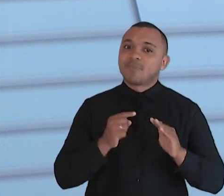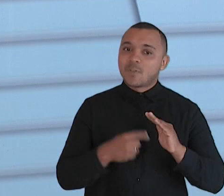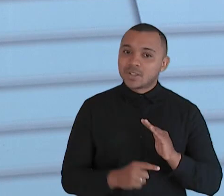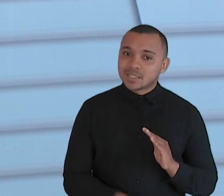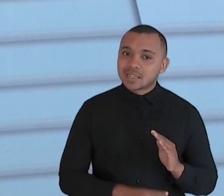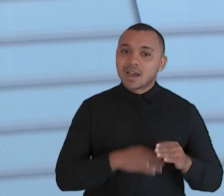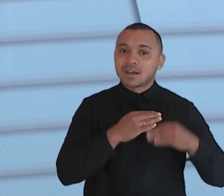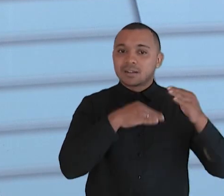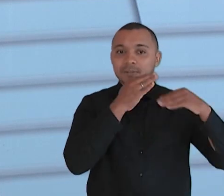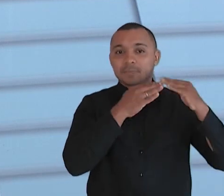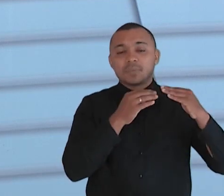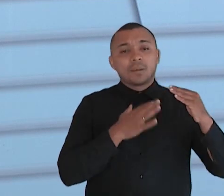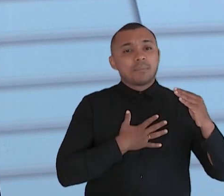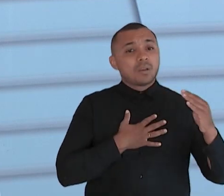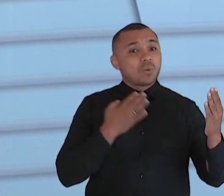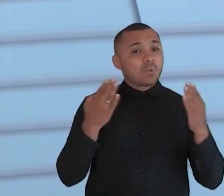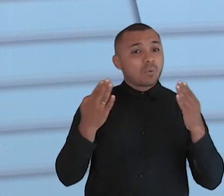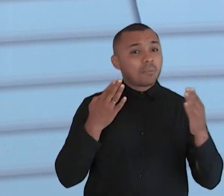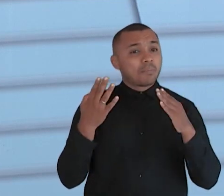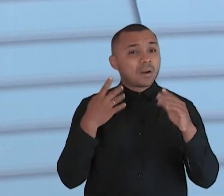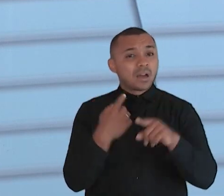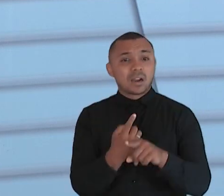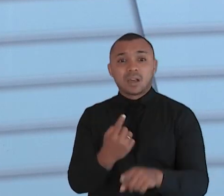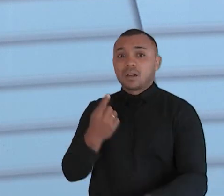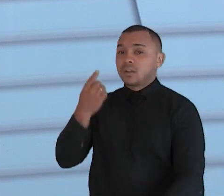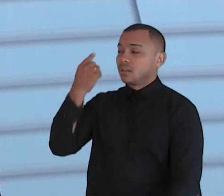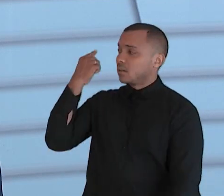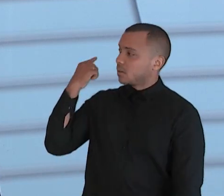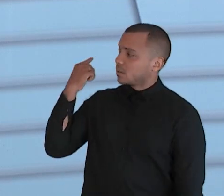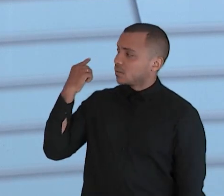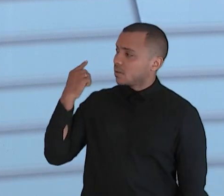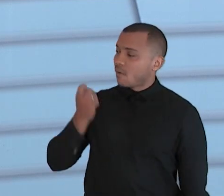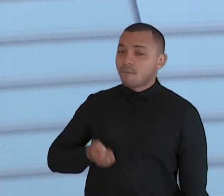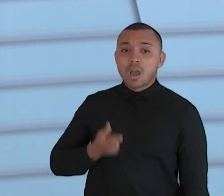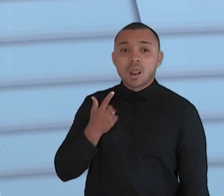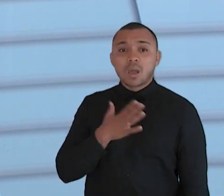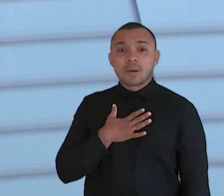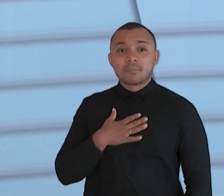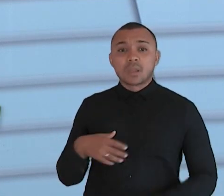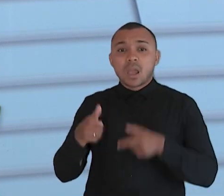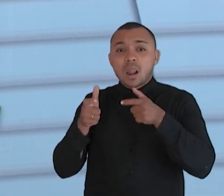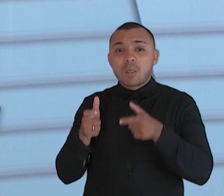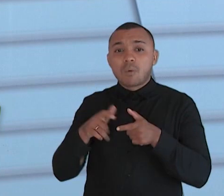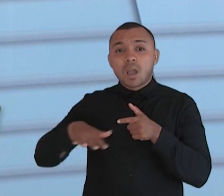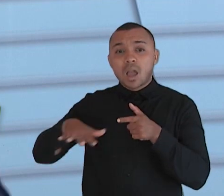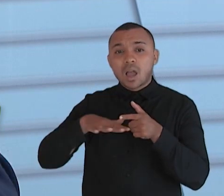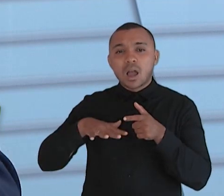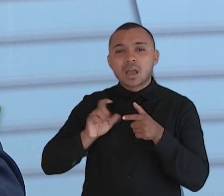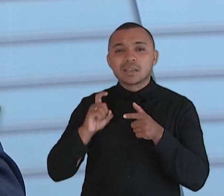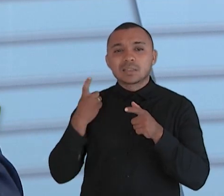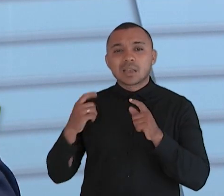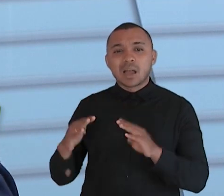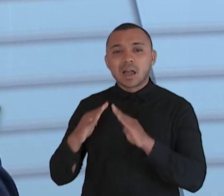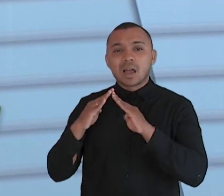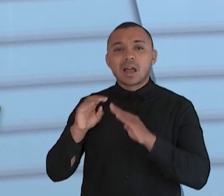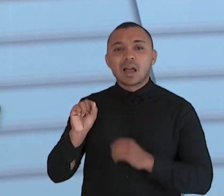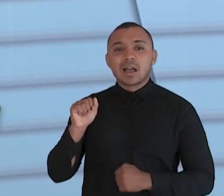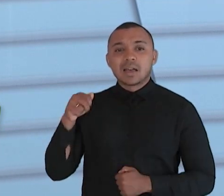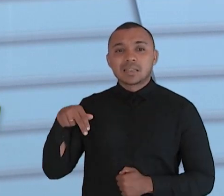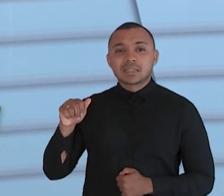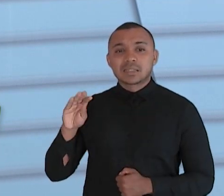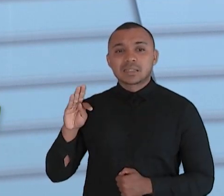quando eu olho para o retrovisor, eu vejo que no bairro que eu moro, no Parque Santa Rosa, vizinho ao Conjunto